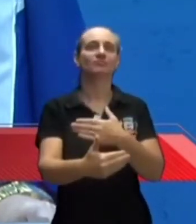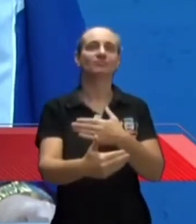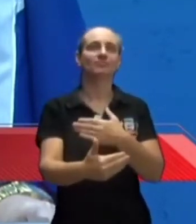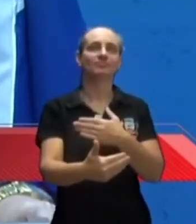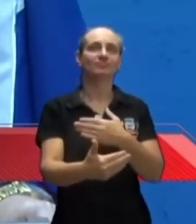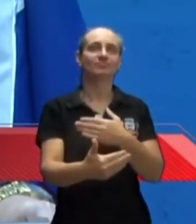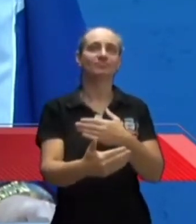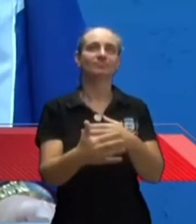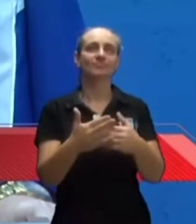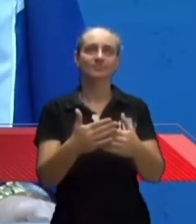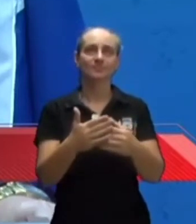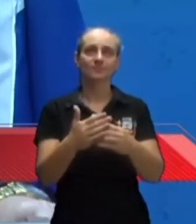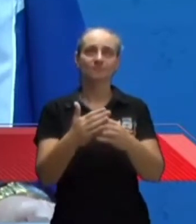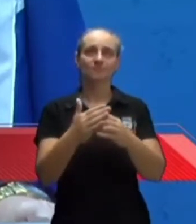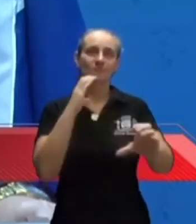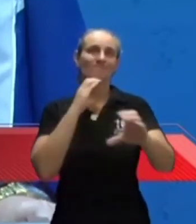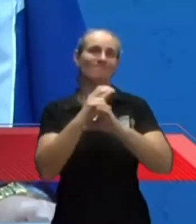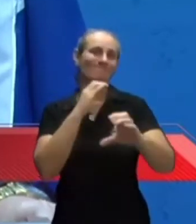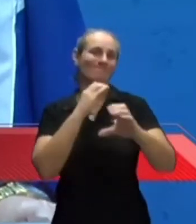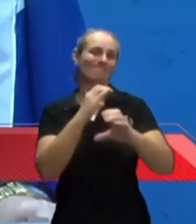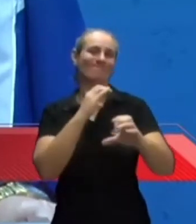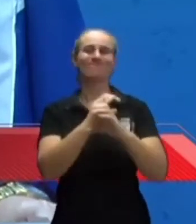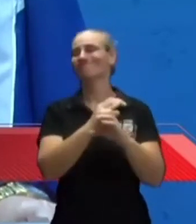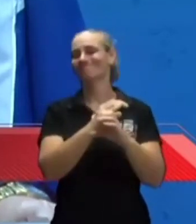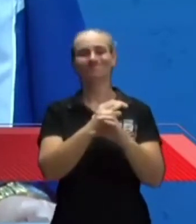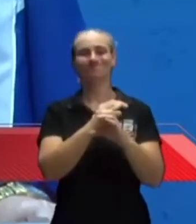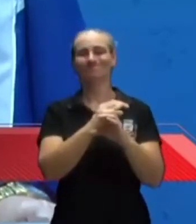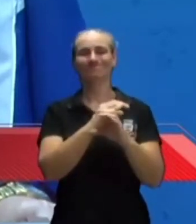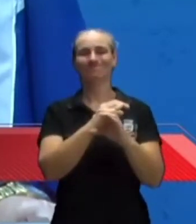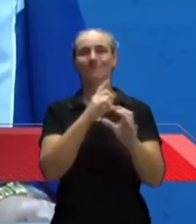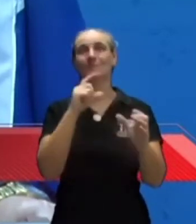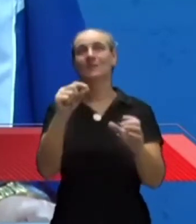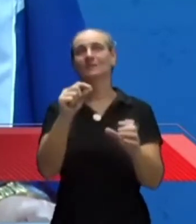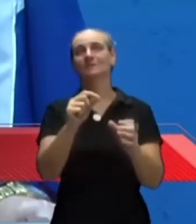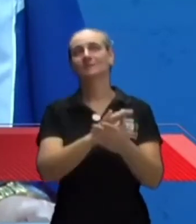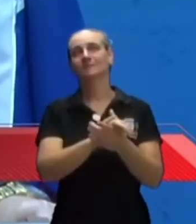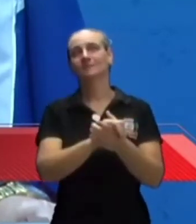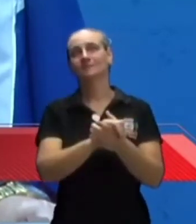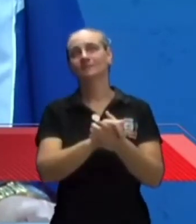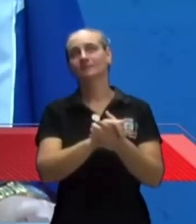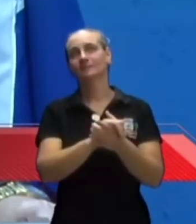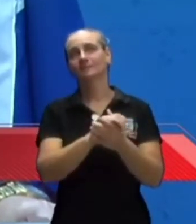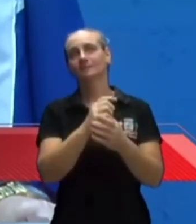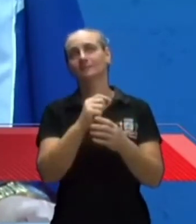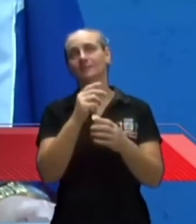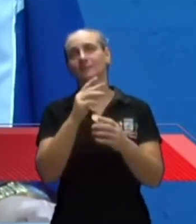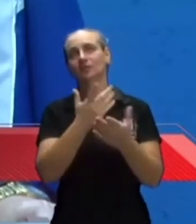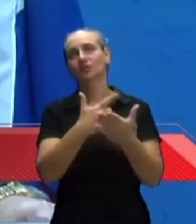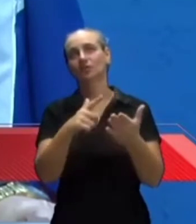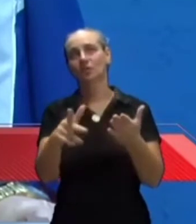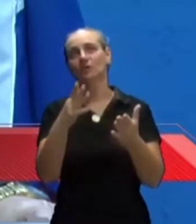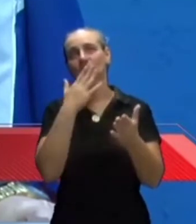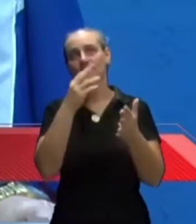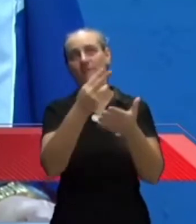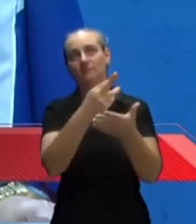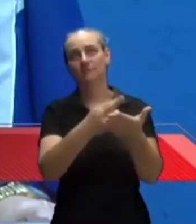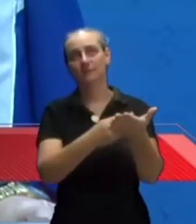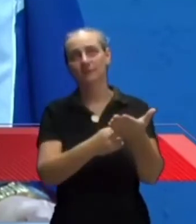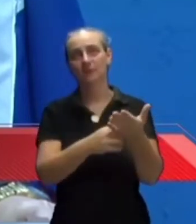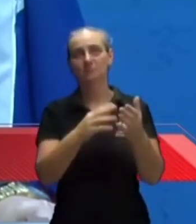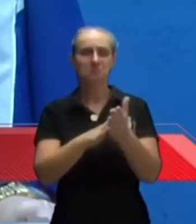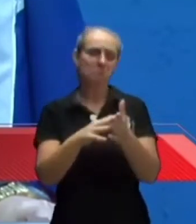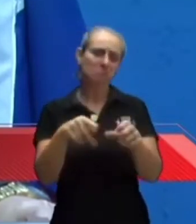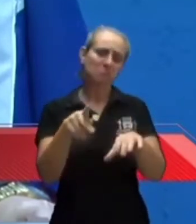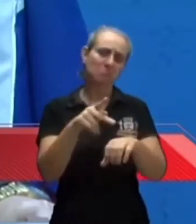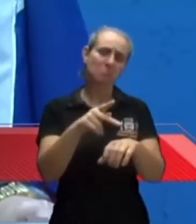Realmente, a acessibilidade ali é muito ruim. Então, eu já tinha feito um requerimento externo, novamente, esse requerimento, para que seja feito uma praça ali na frente, ou